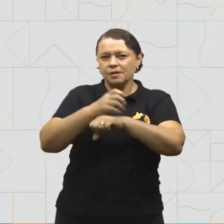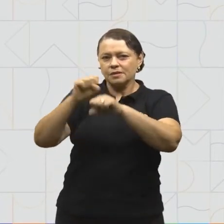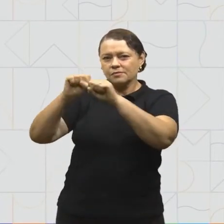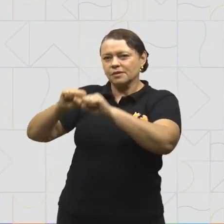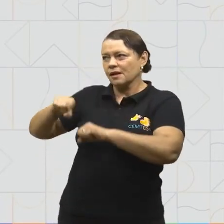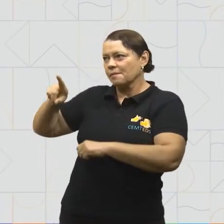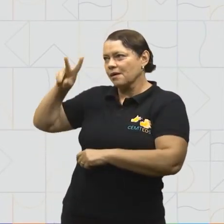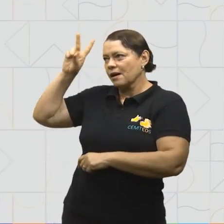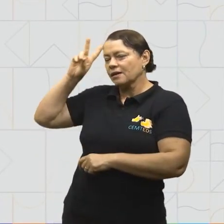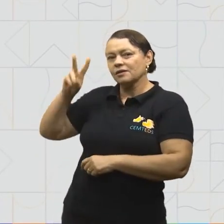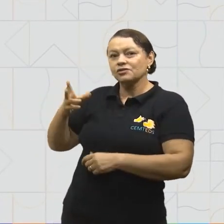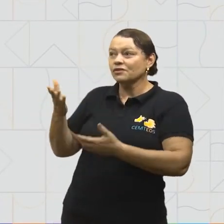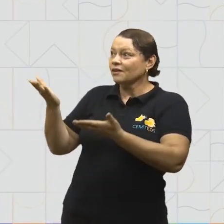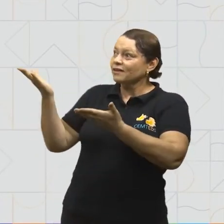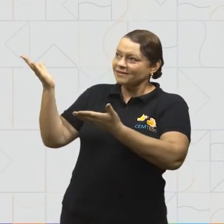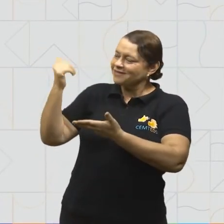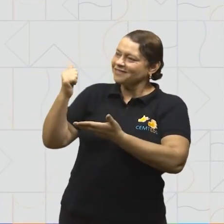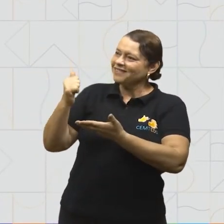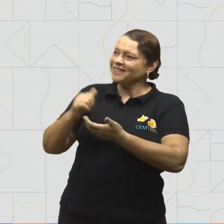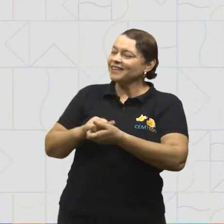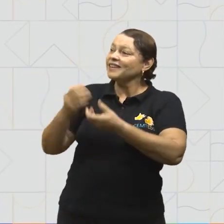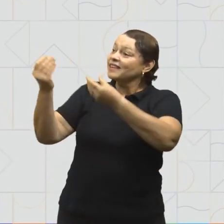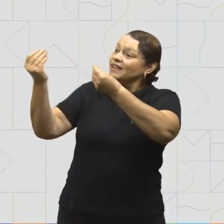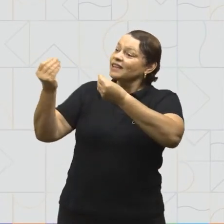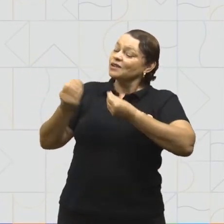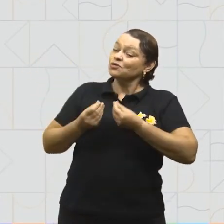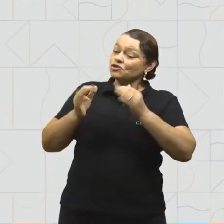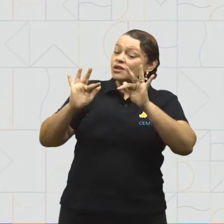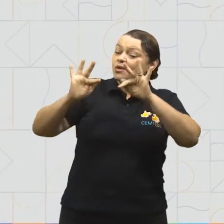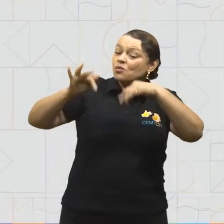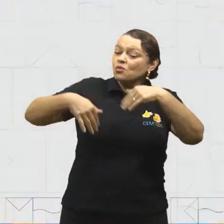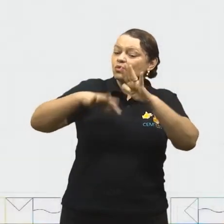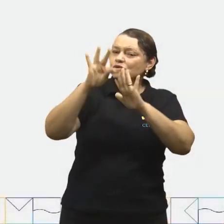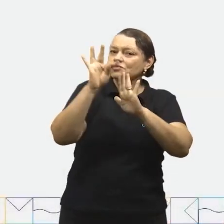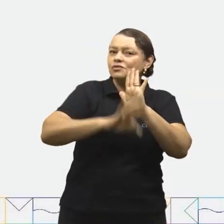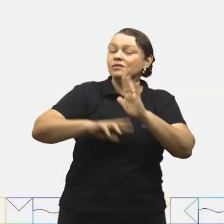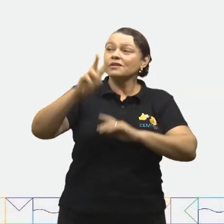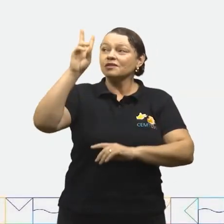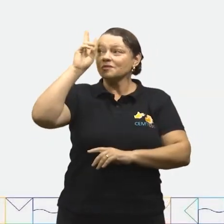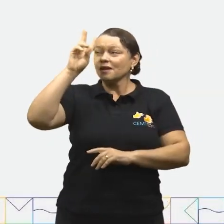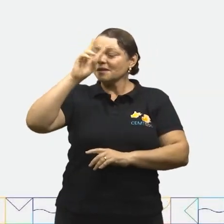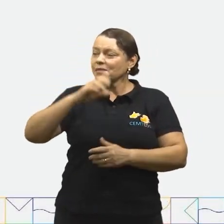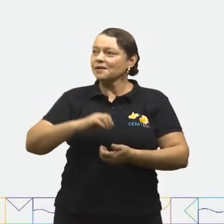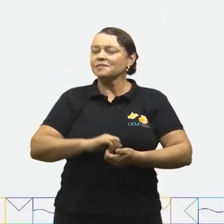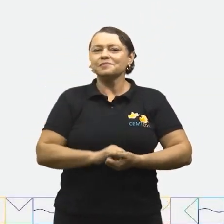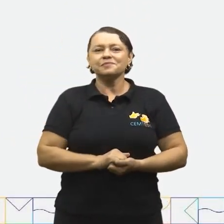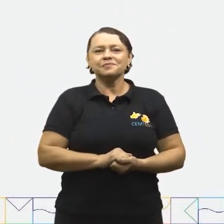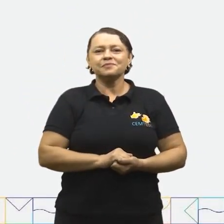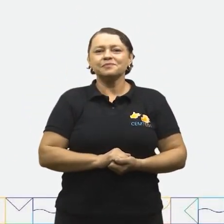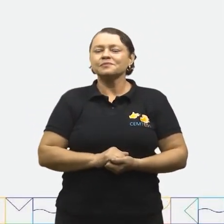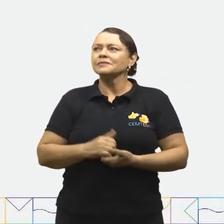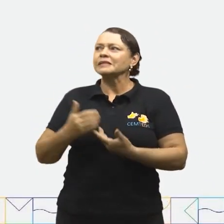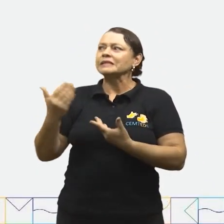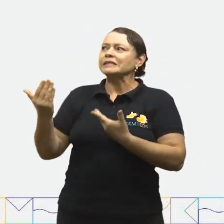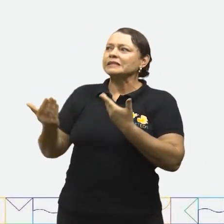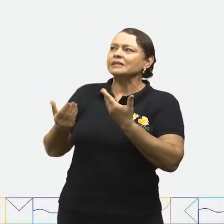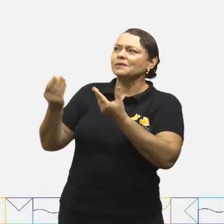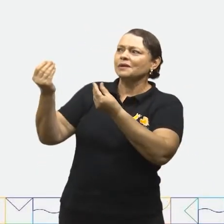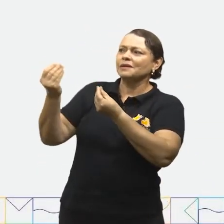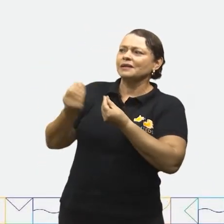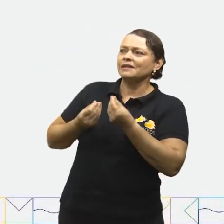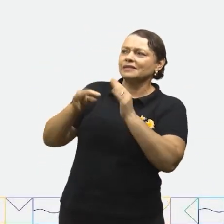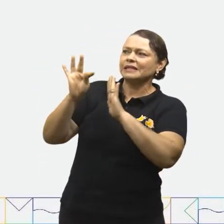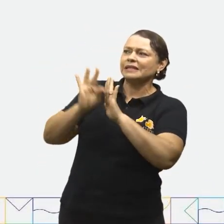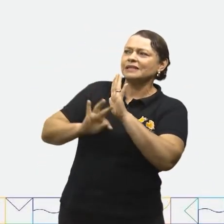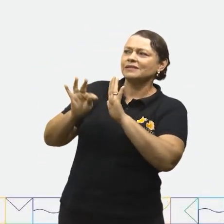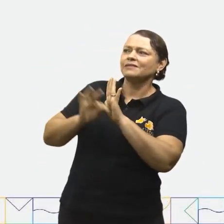histórias. Venha, dona máquina. Dê-nos um último texto para relembrarmos. Qual texto ela nos